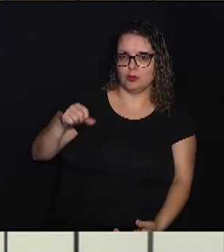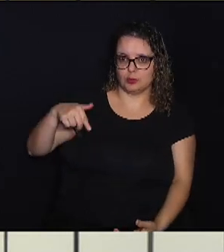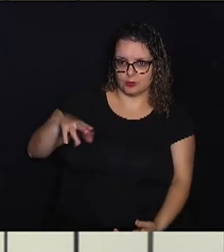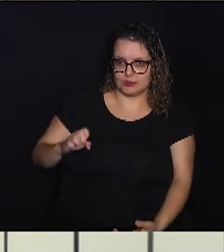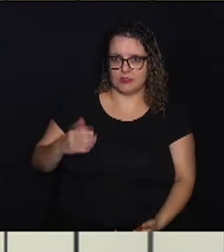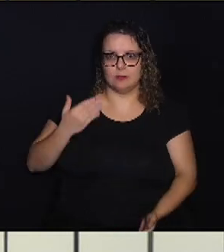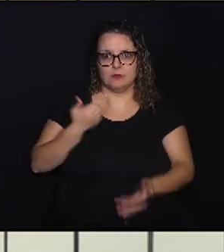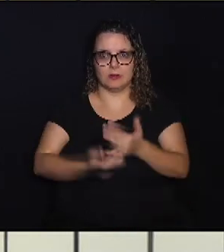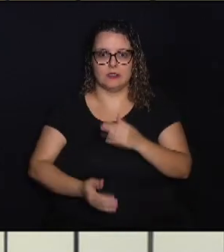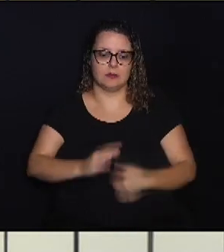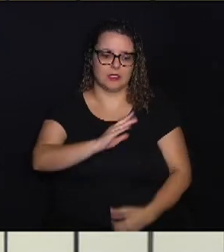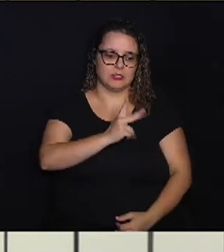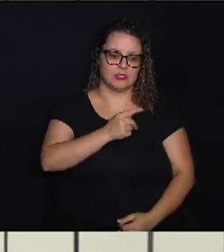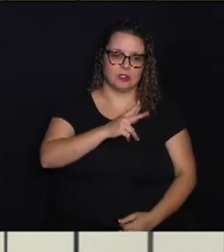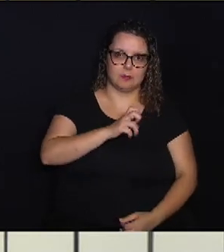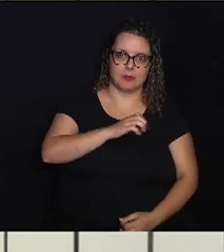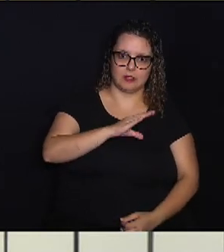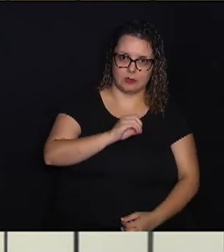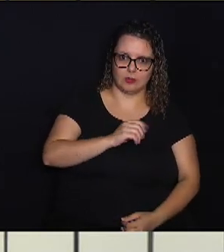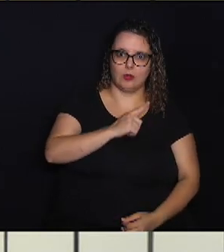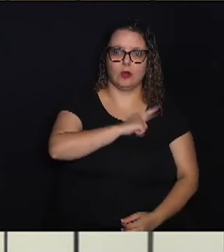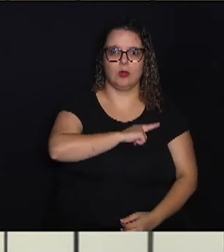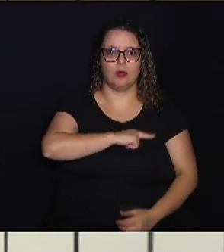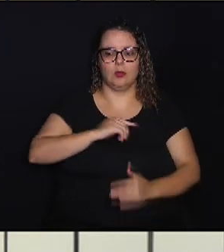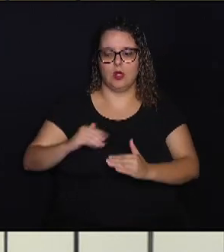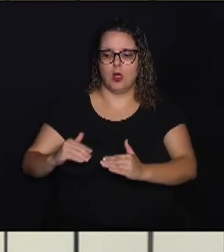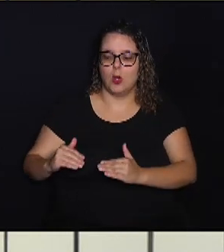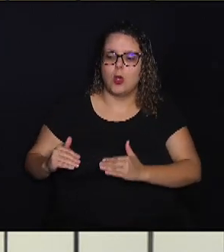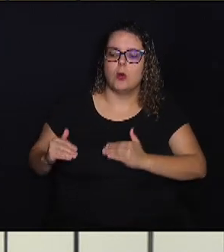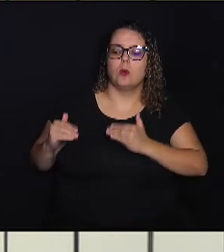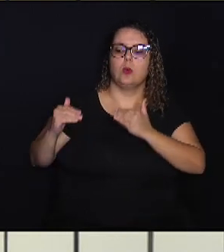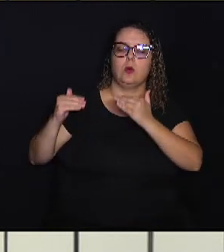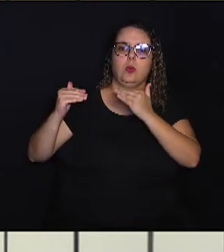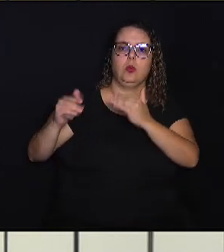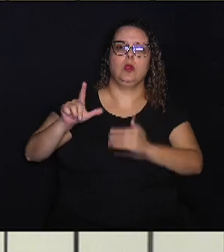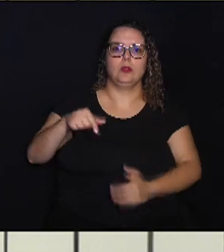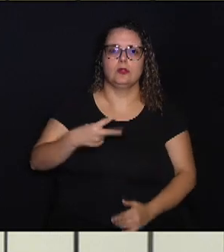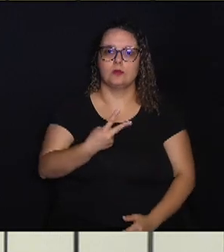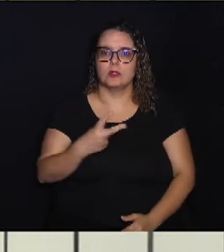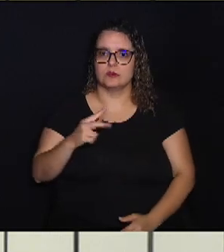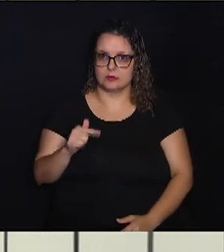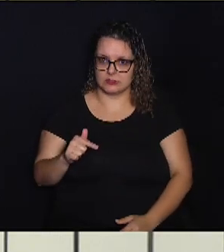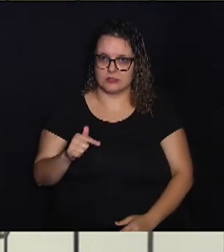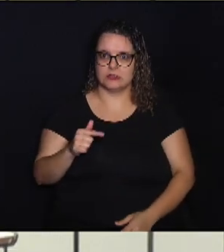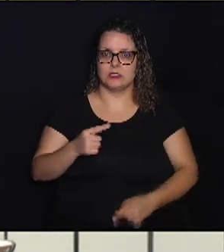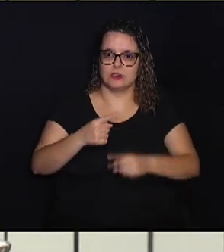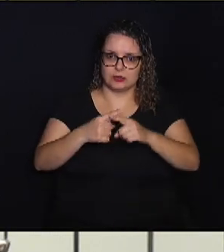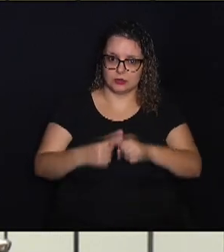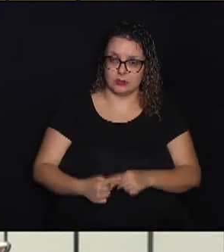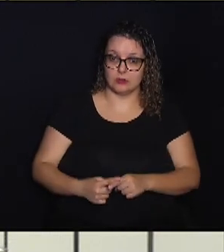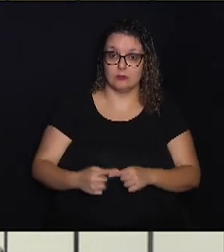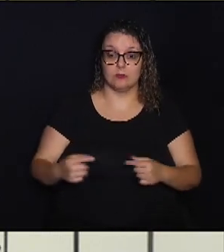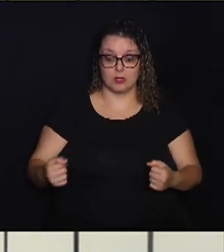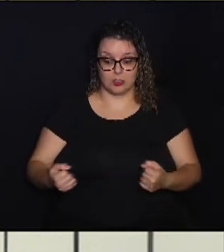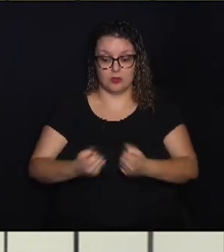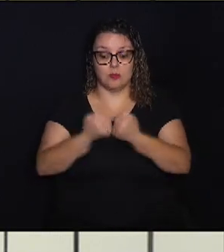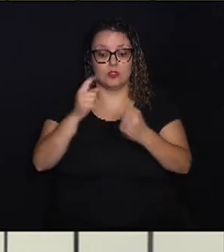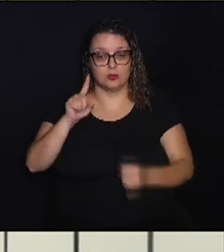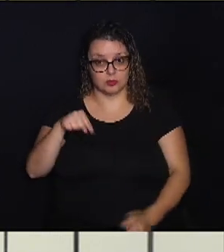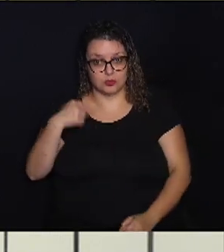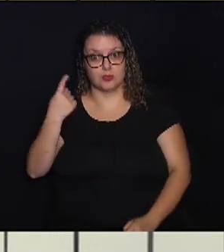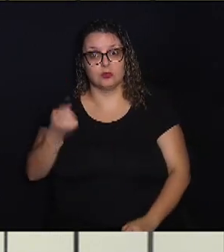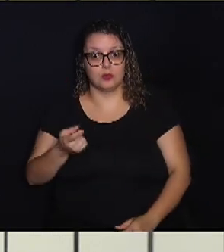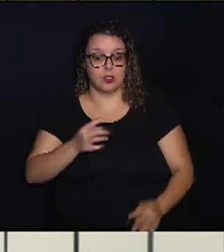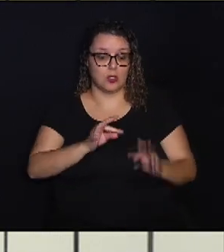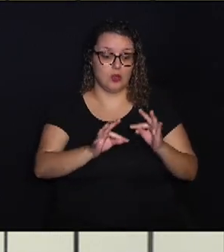a Chapecoense, o Guarani deixa a lanterna após 27 rodadas. Para o duelo de logo mais, o